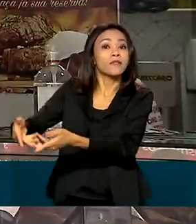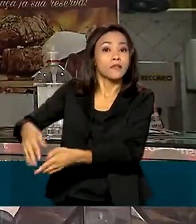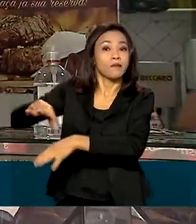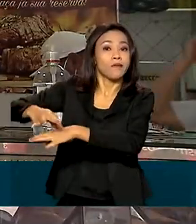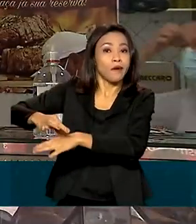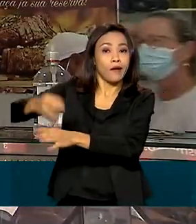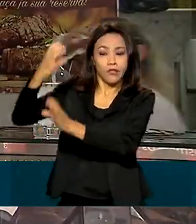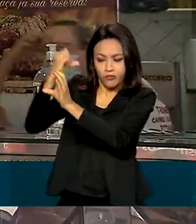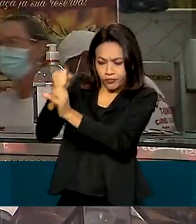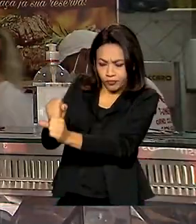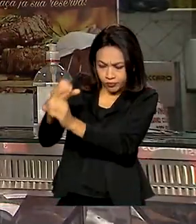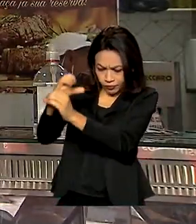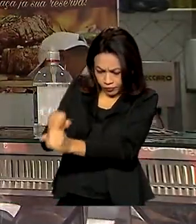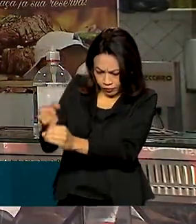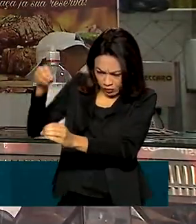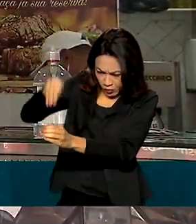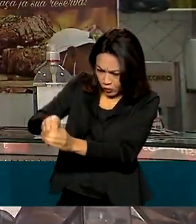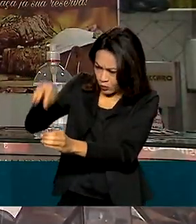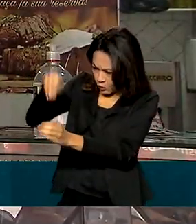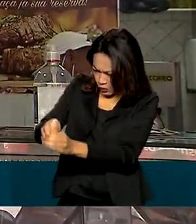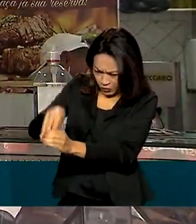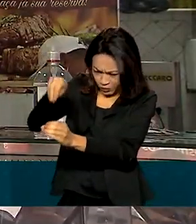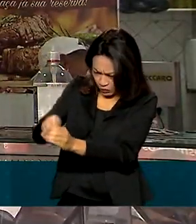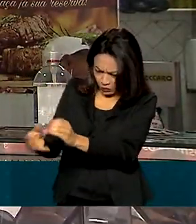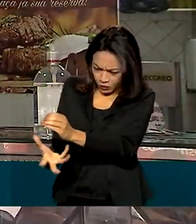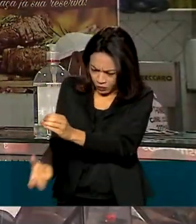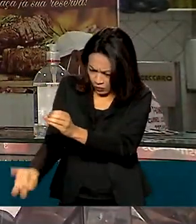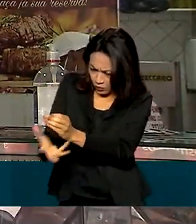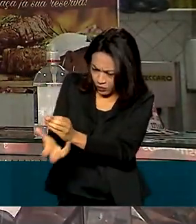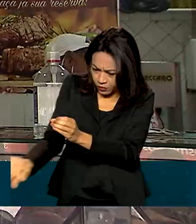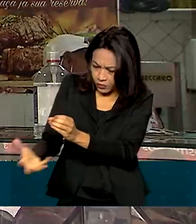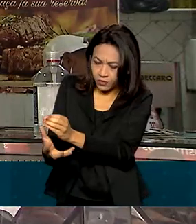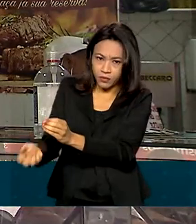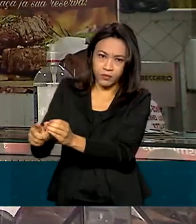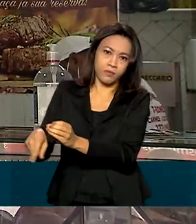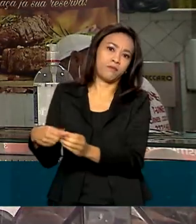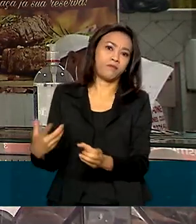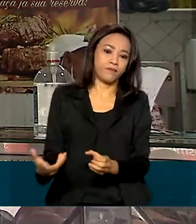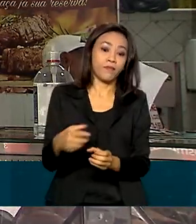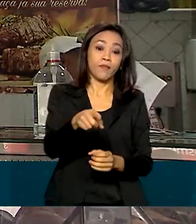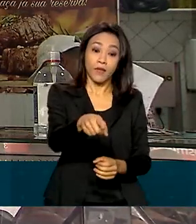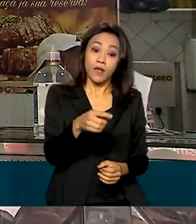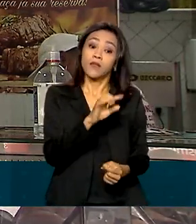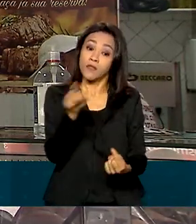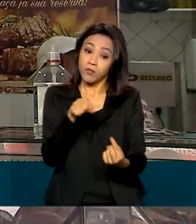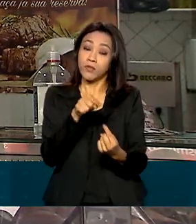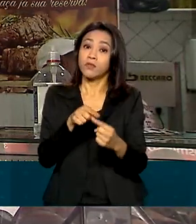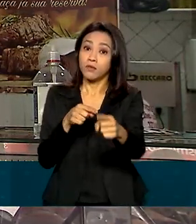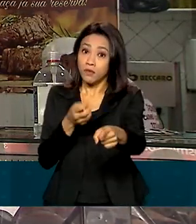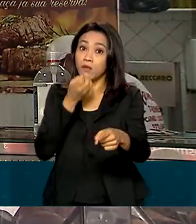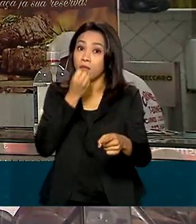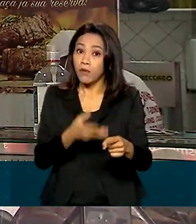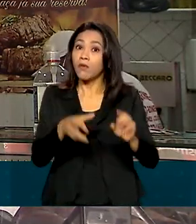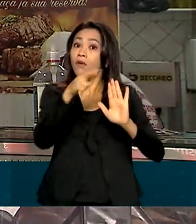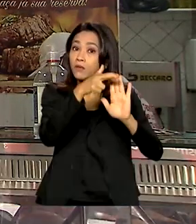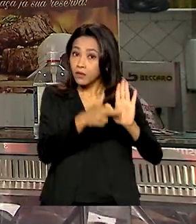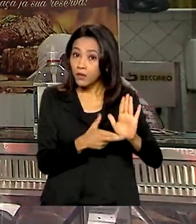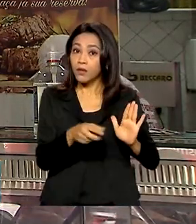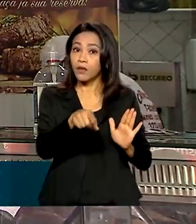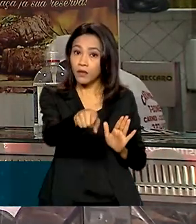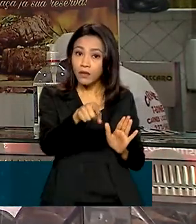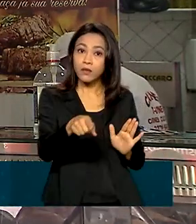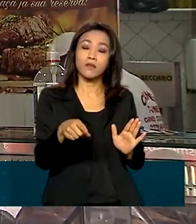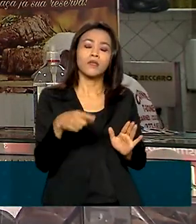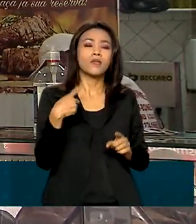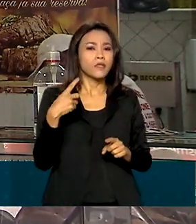Essas regras que estão colocando agora aí para o frigorífico moer uma quantidade visando qualidade, acho que são regras que são boas. Acho que